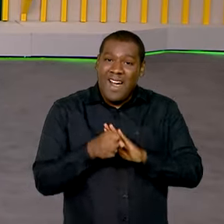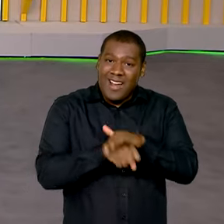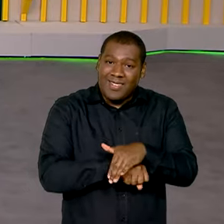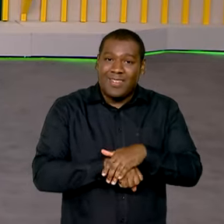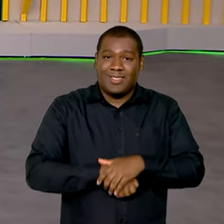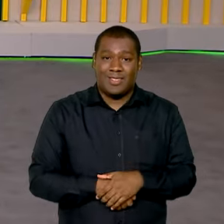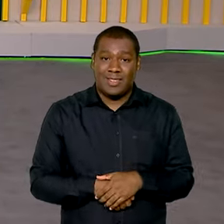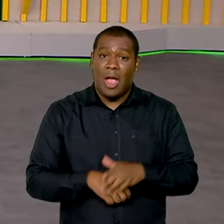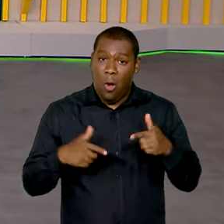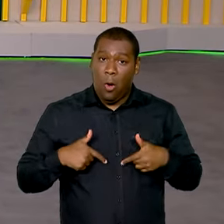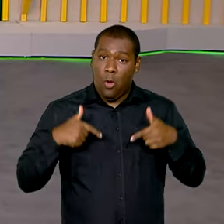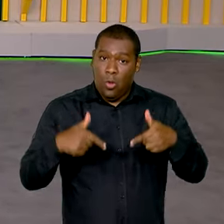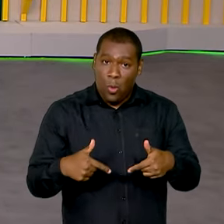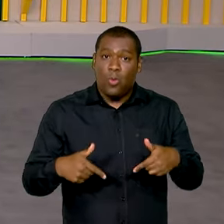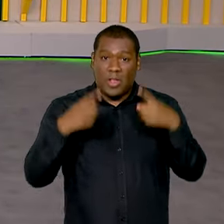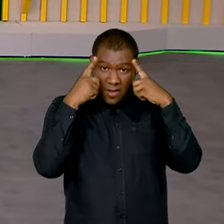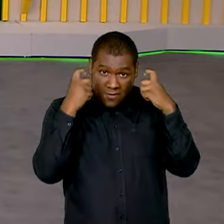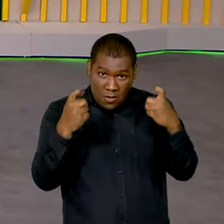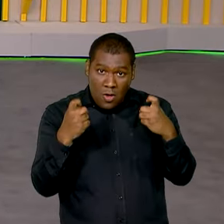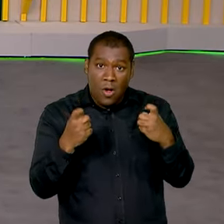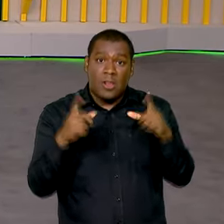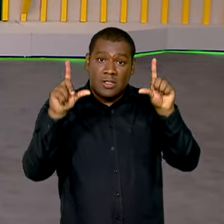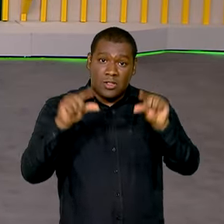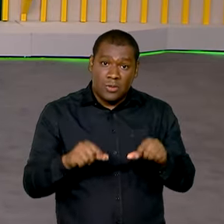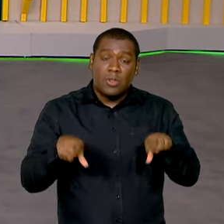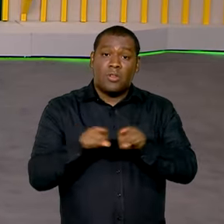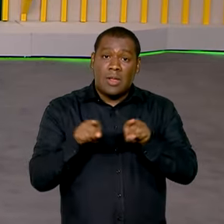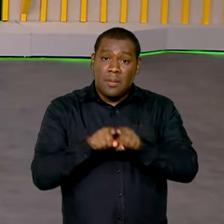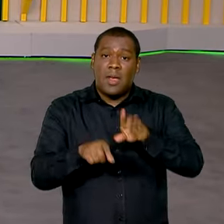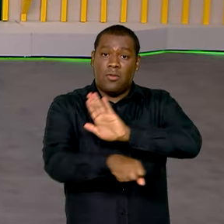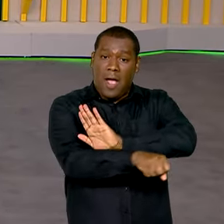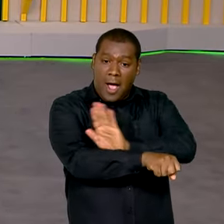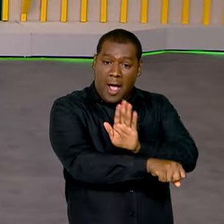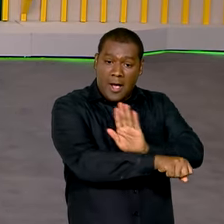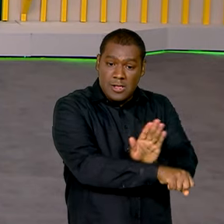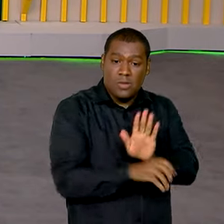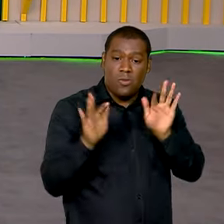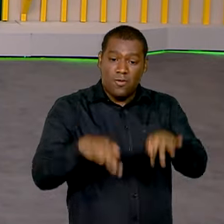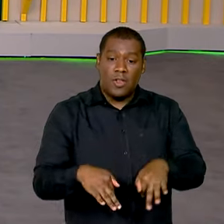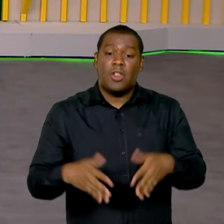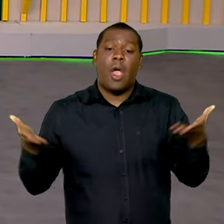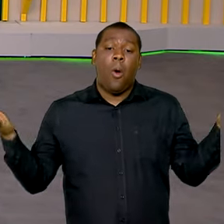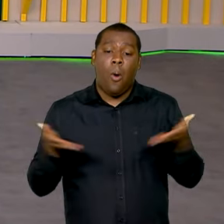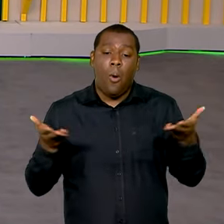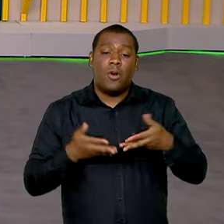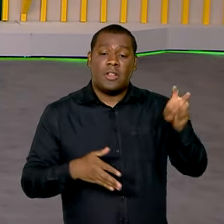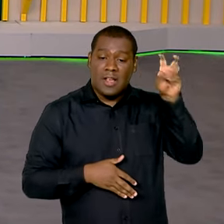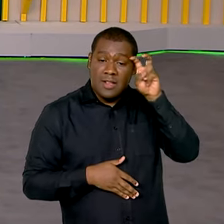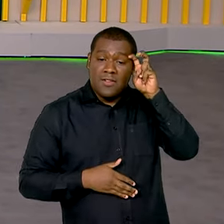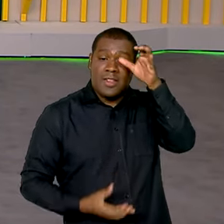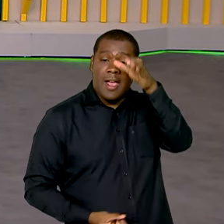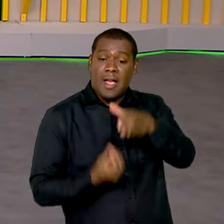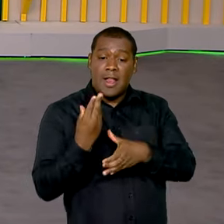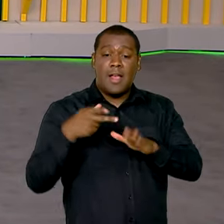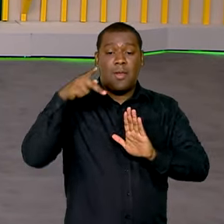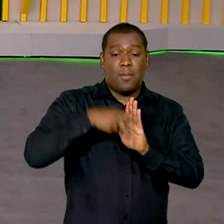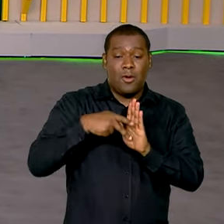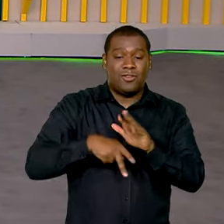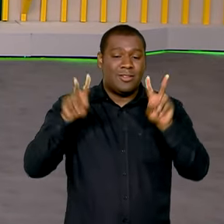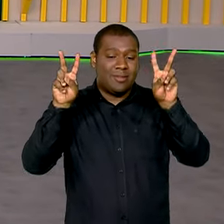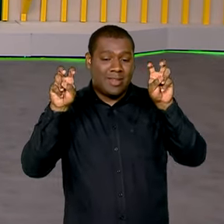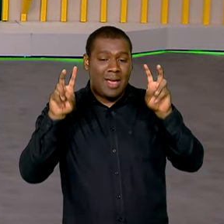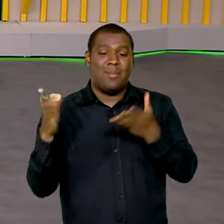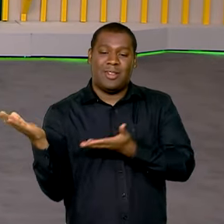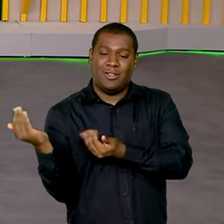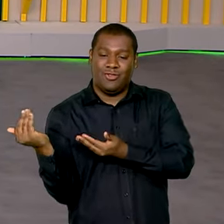Para combater a violência e vulnerabilidade ligada ao racismo estrutural, foi lançado nesta quinta-feira o Plano Juventude